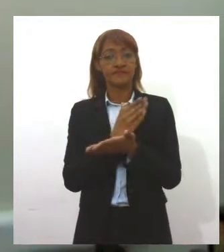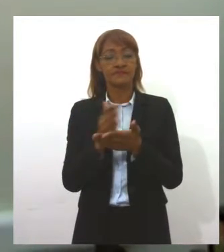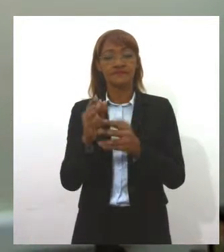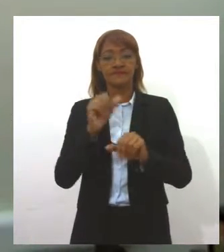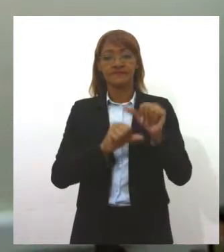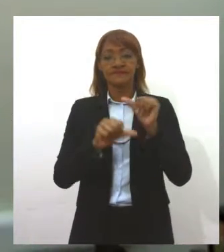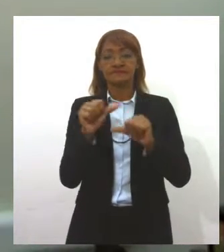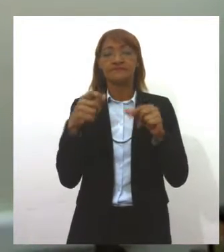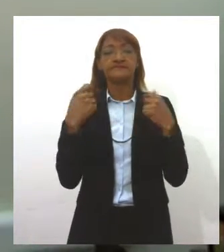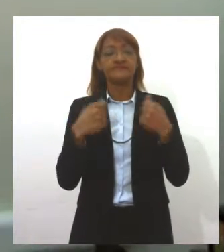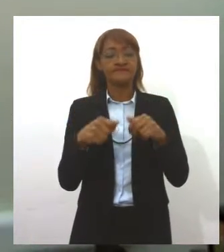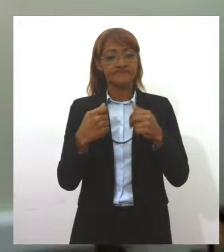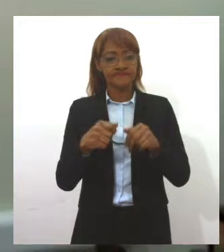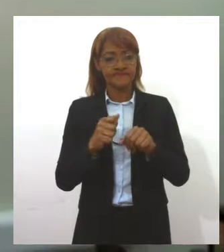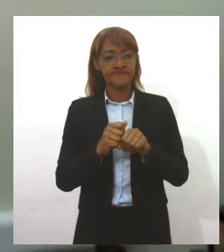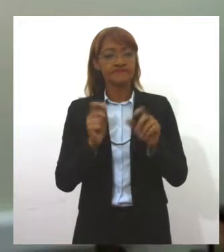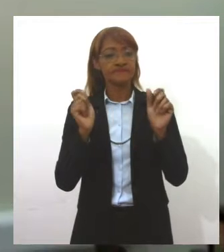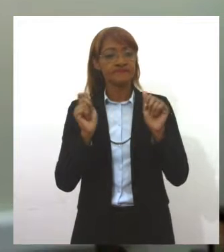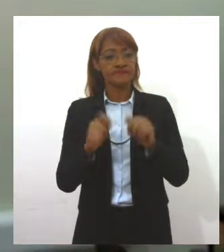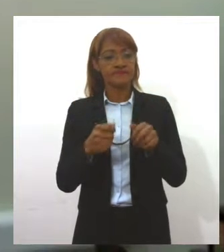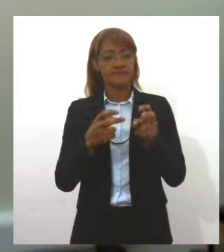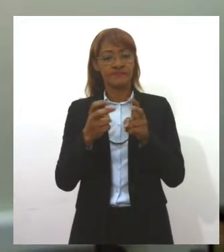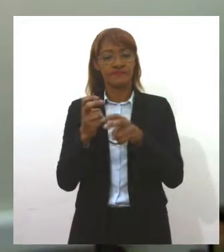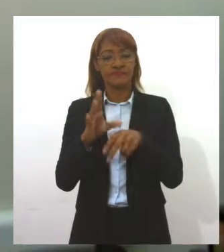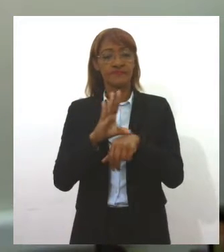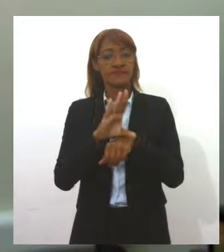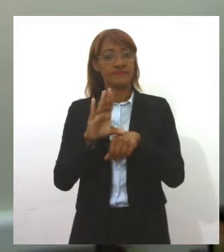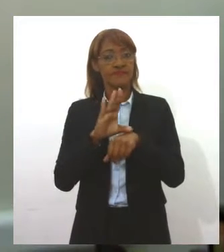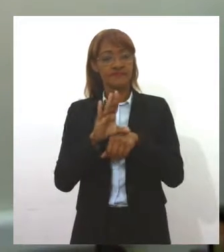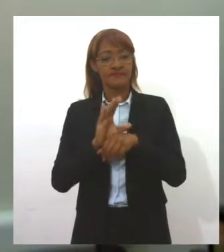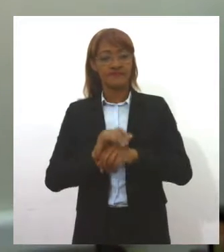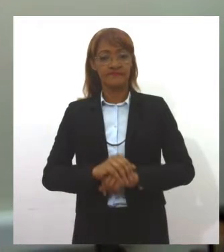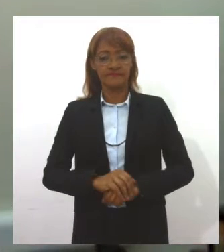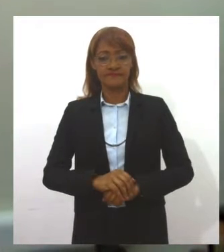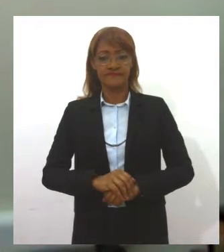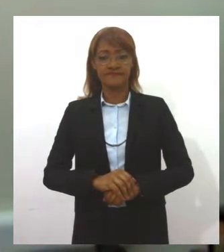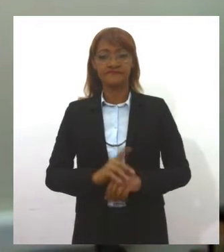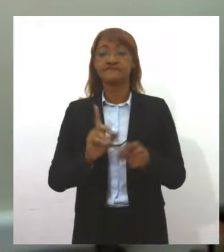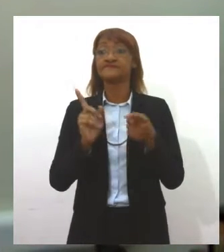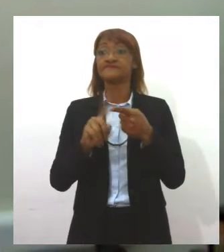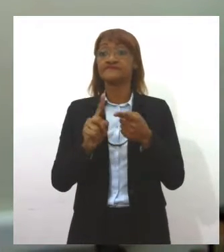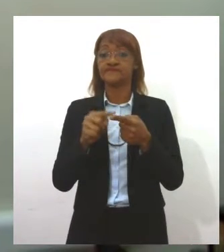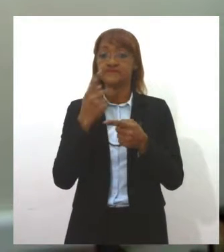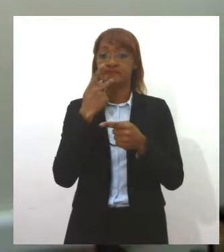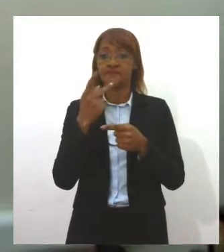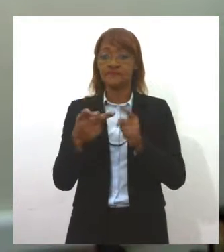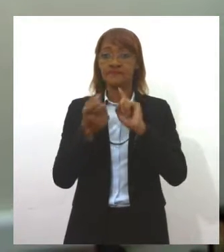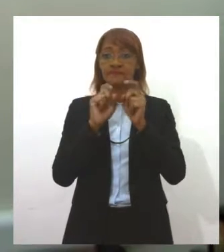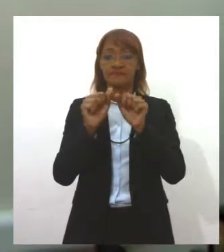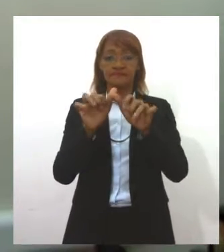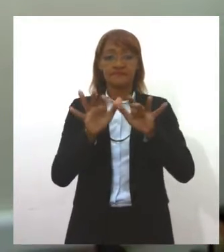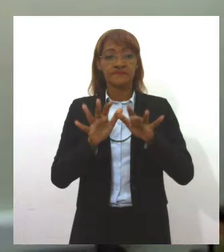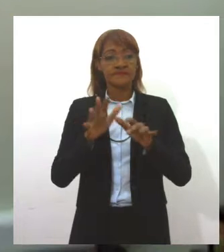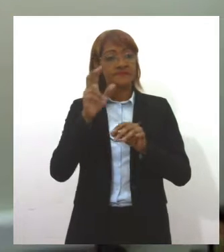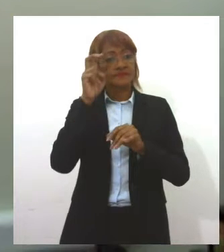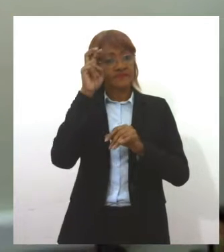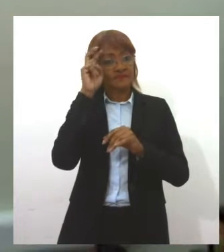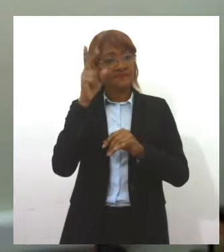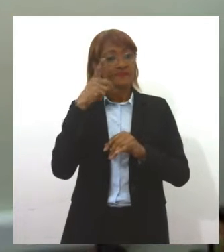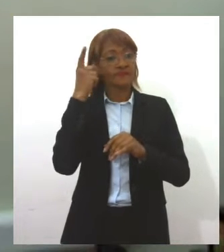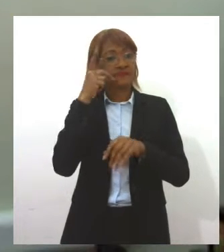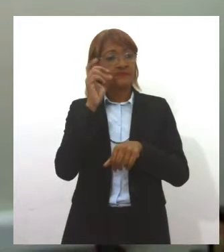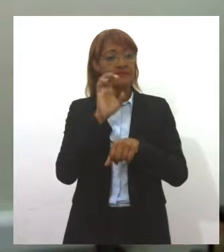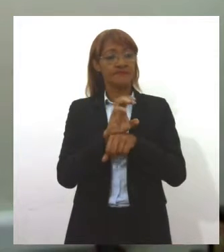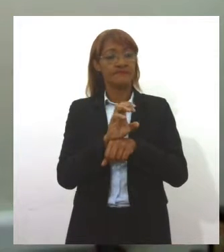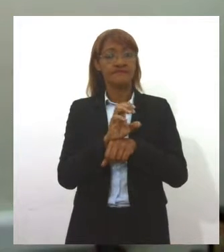para que ela atenda ao que está previsto na Constituição. Quem também se pronunciou na sessão plenária dessa quinta foi o deputado estadual